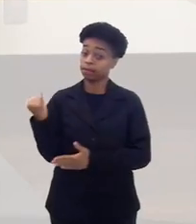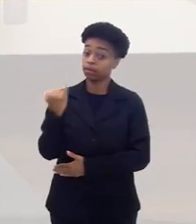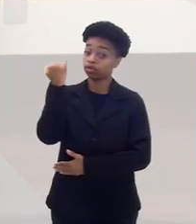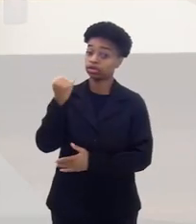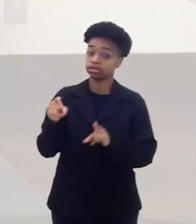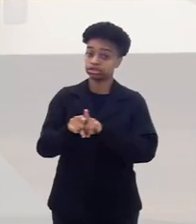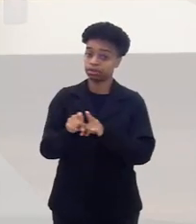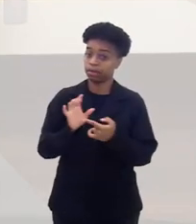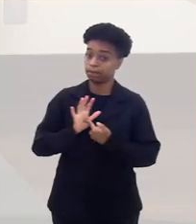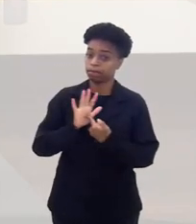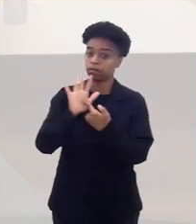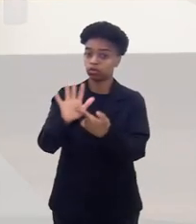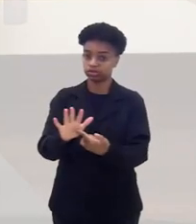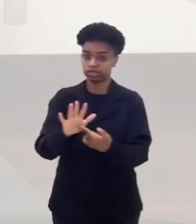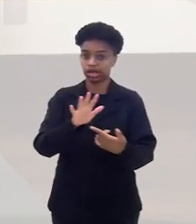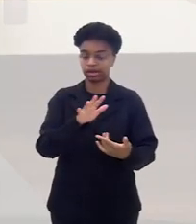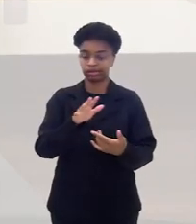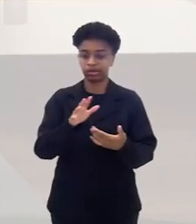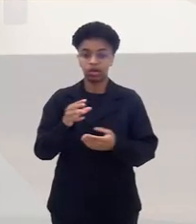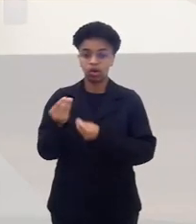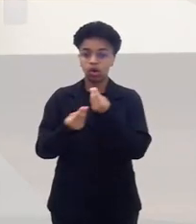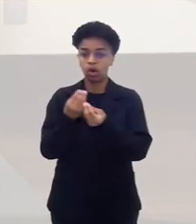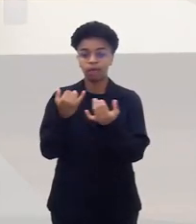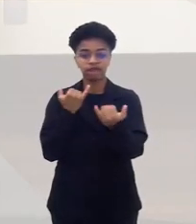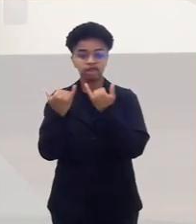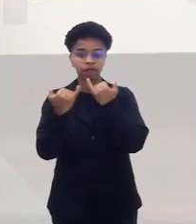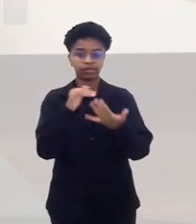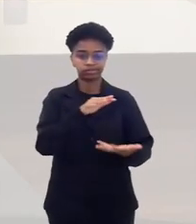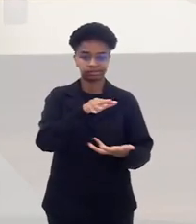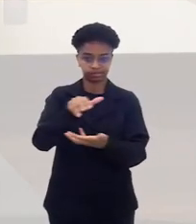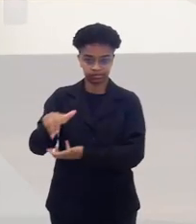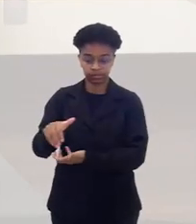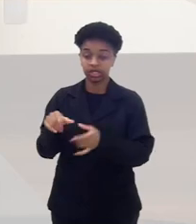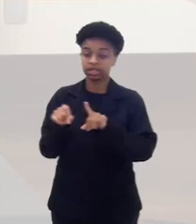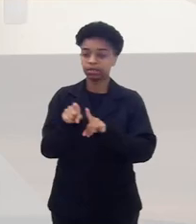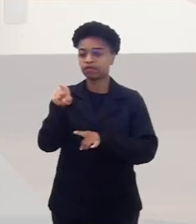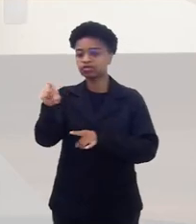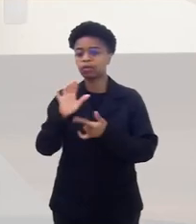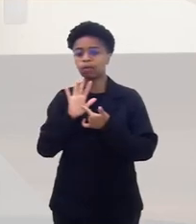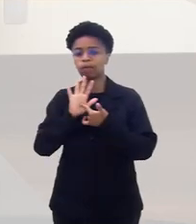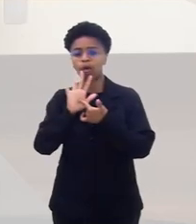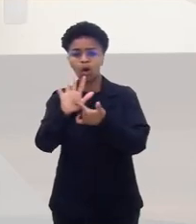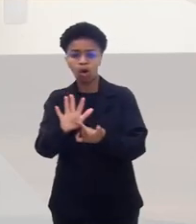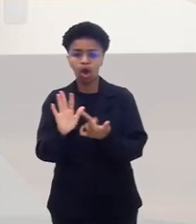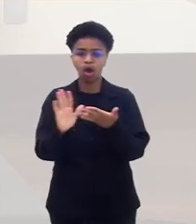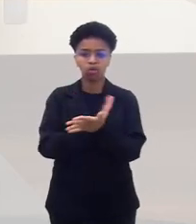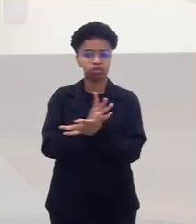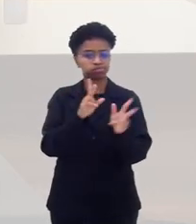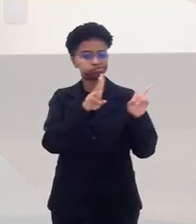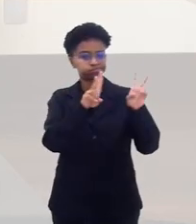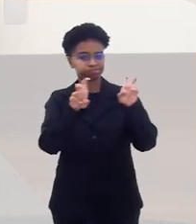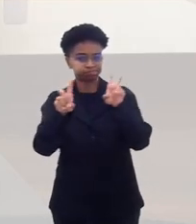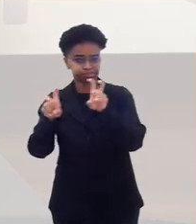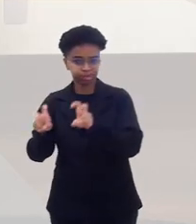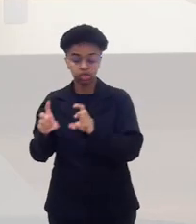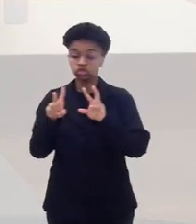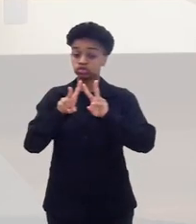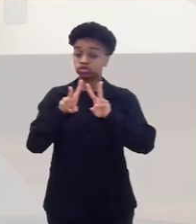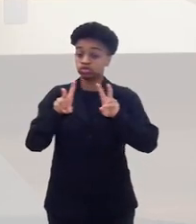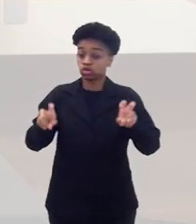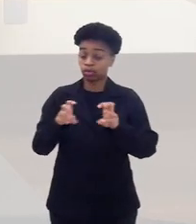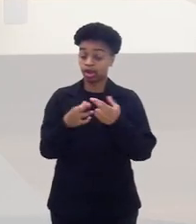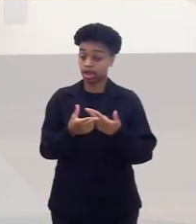importante trazer esse dado internacional. E aí você aponta aqui algumas questões em relação à nossa